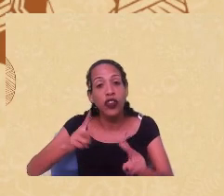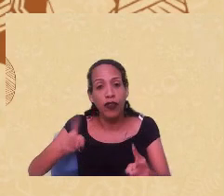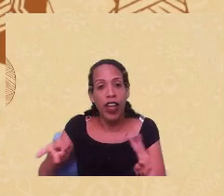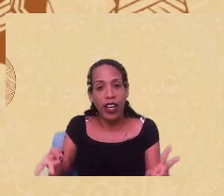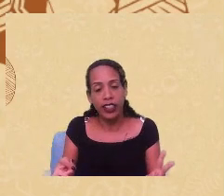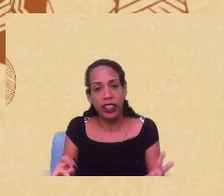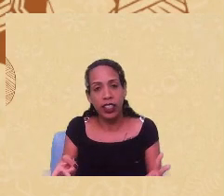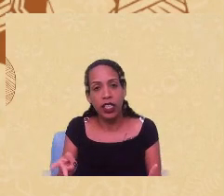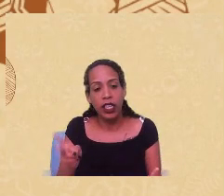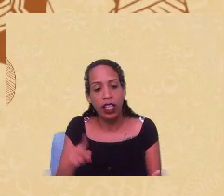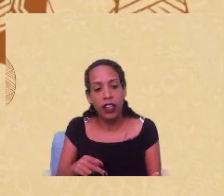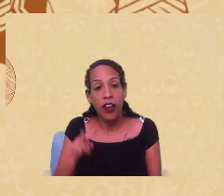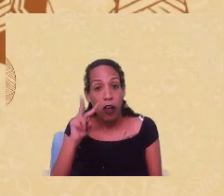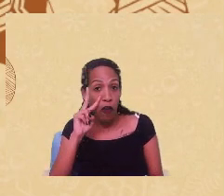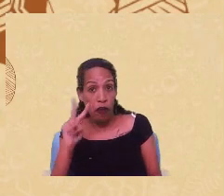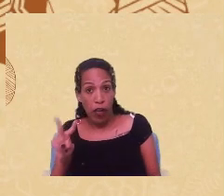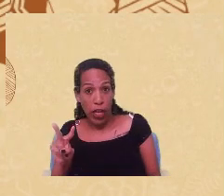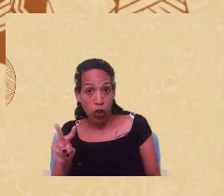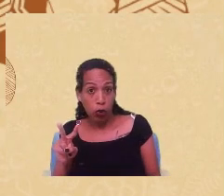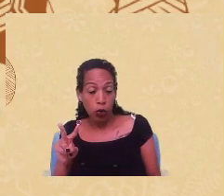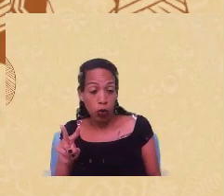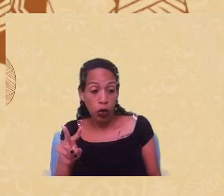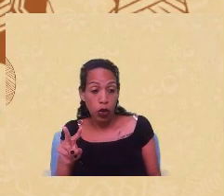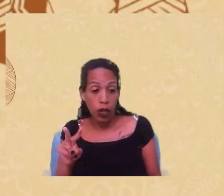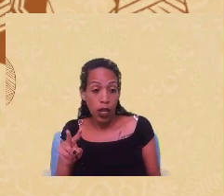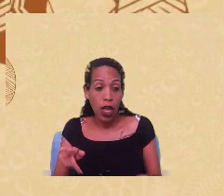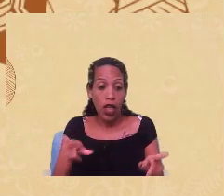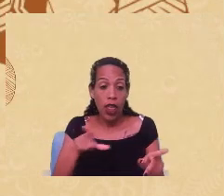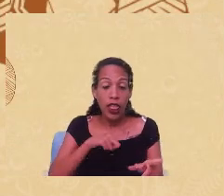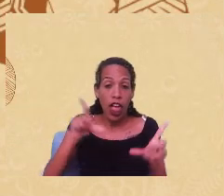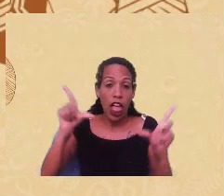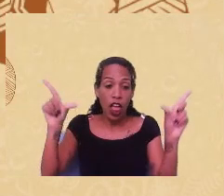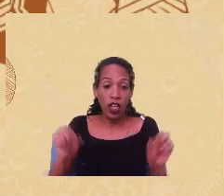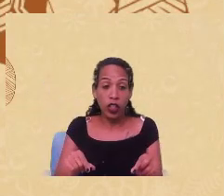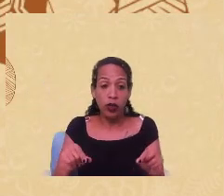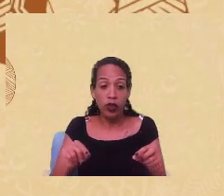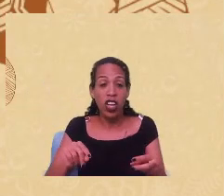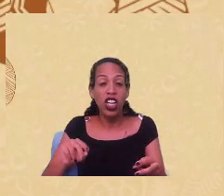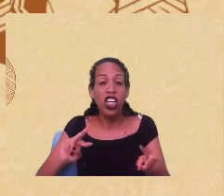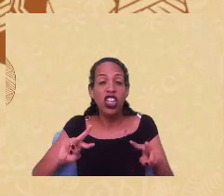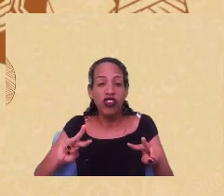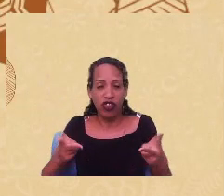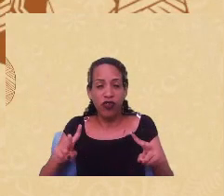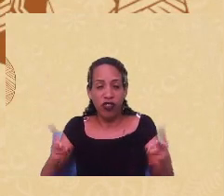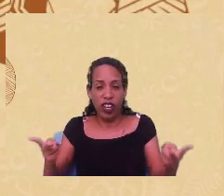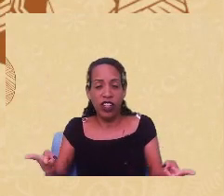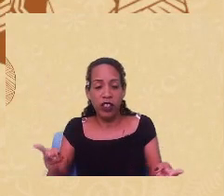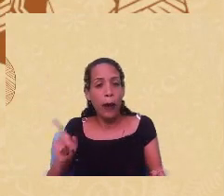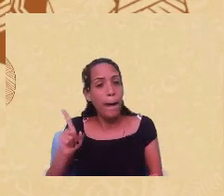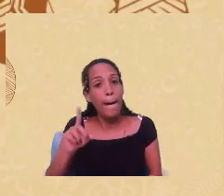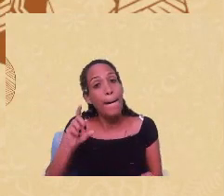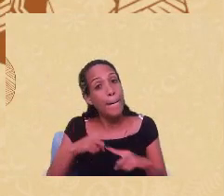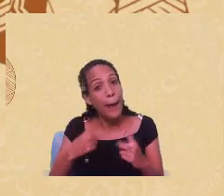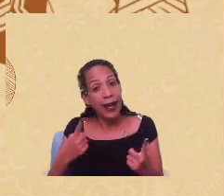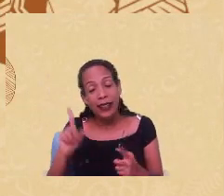Visando inclusive a redução de desigualdades. Mas isso não vai ser feito